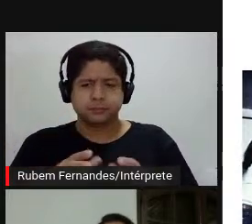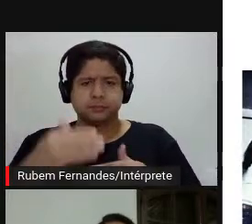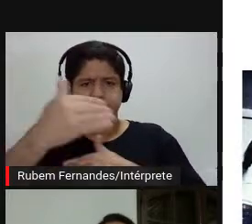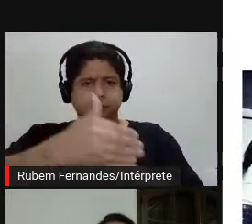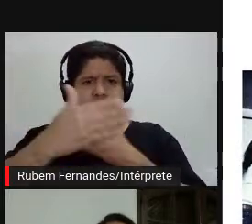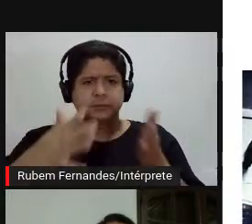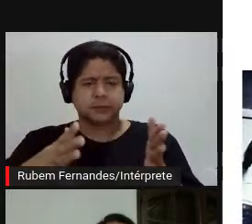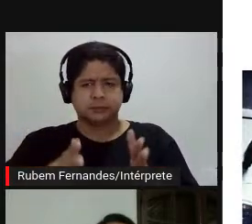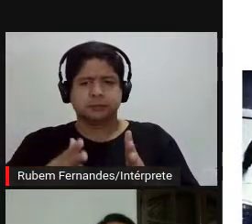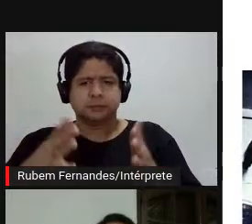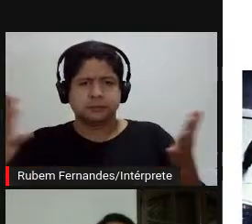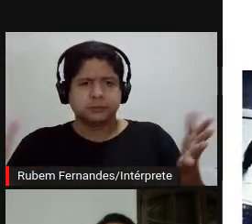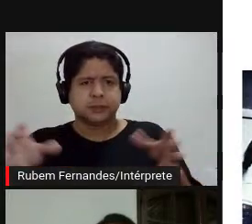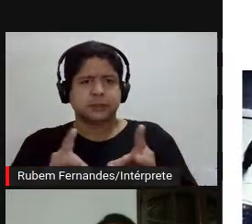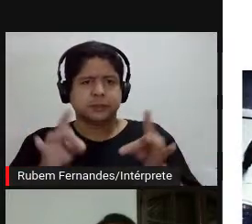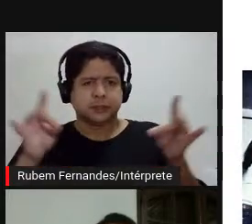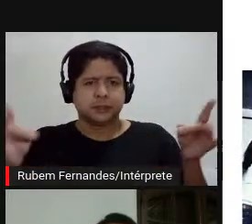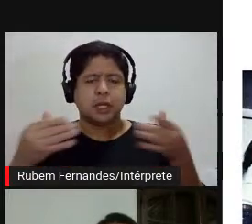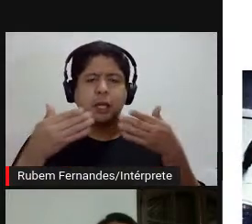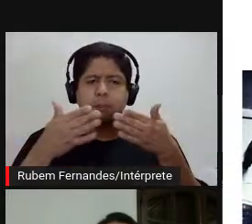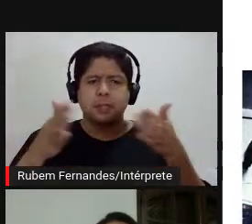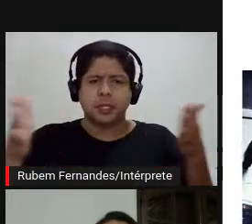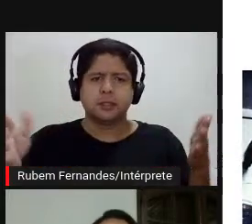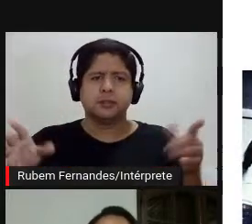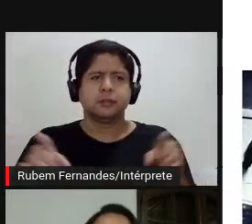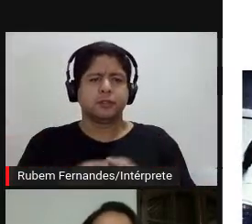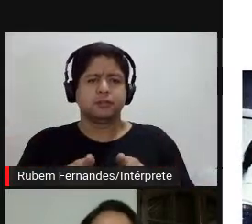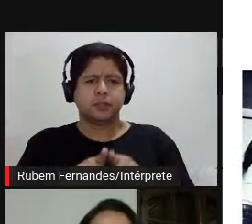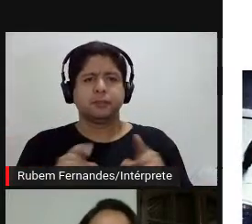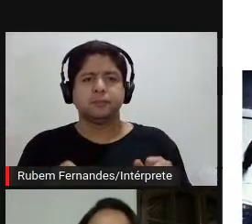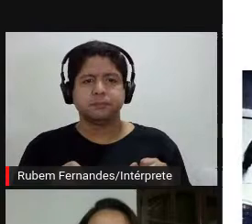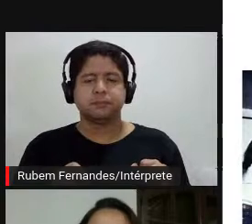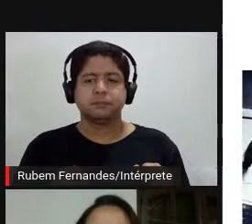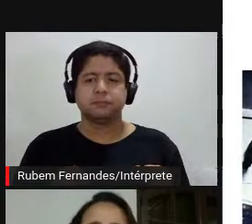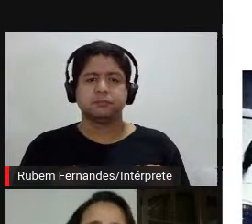fechasse, ampliasse. e aí eu